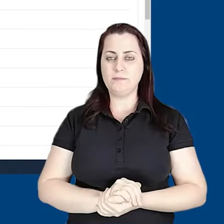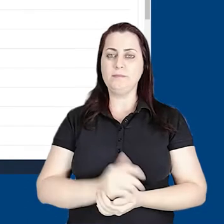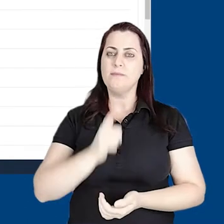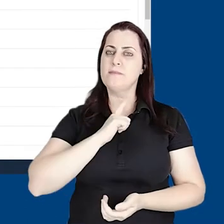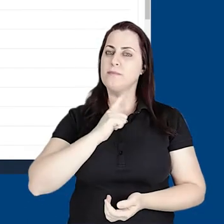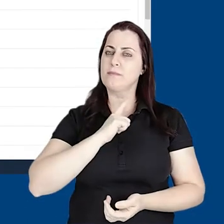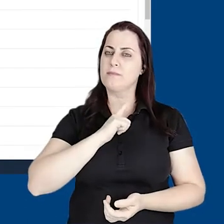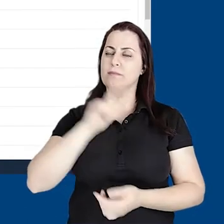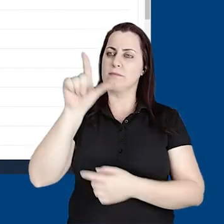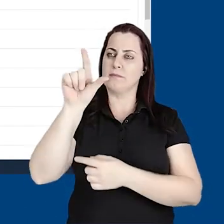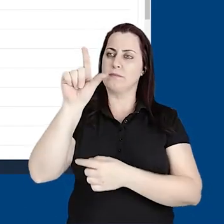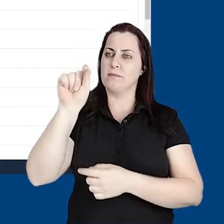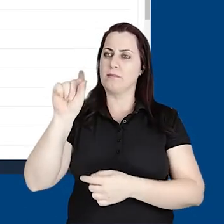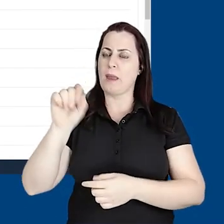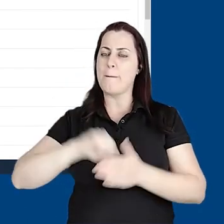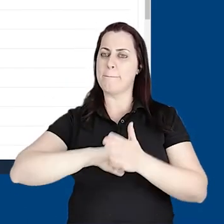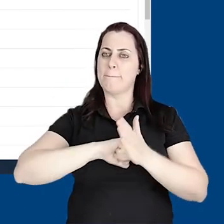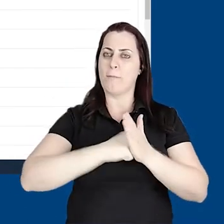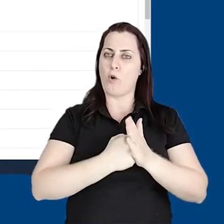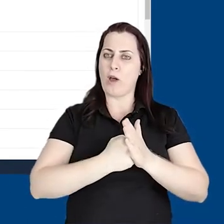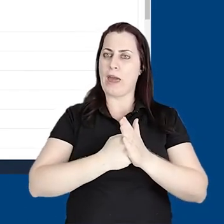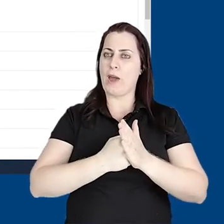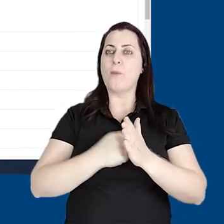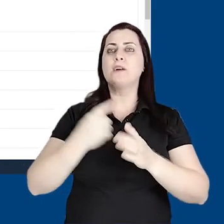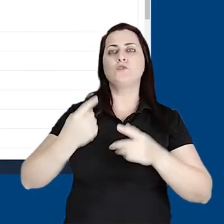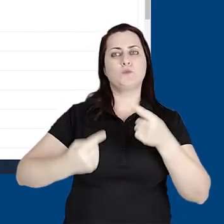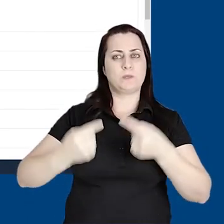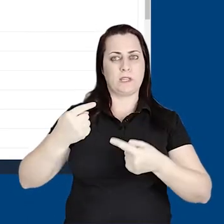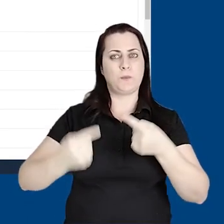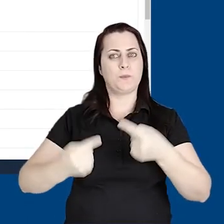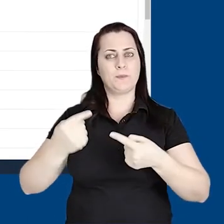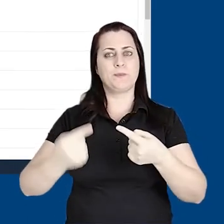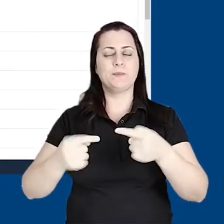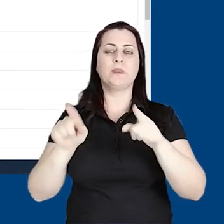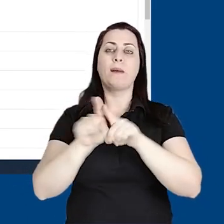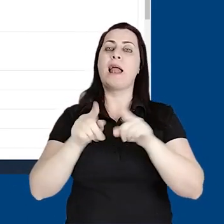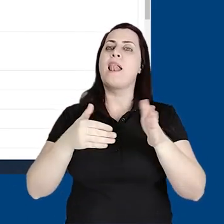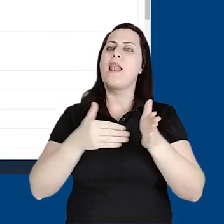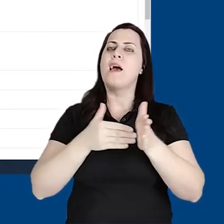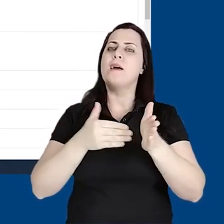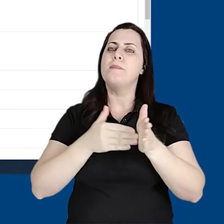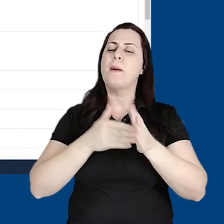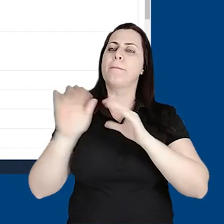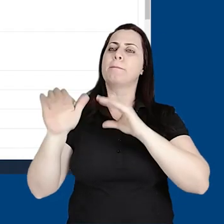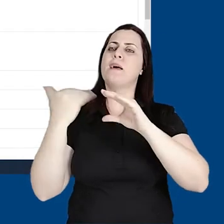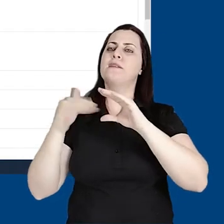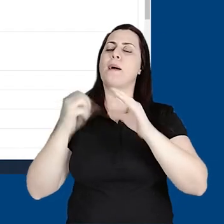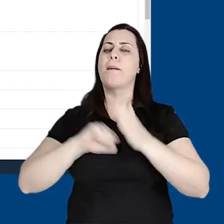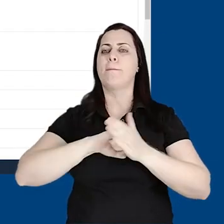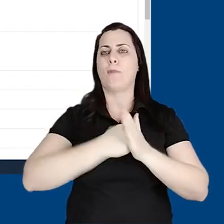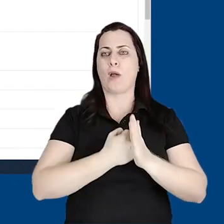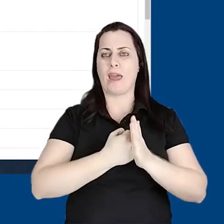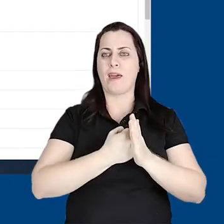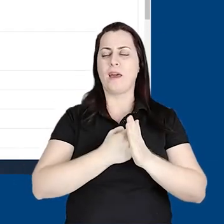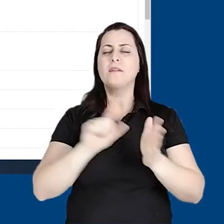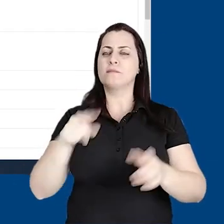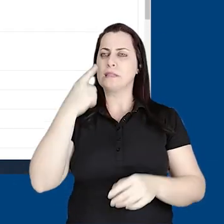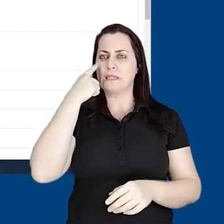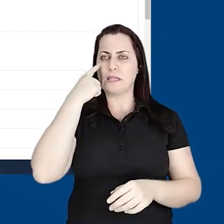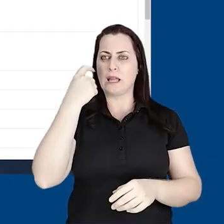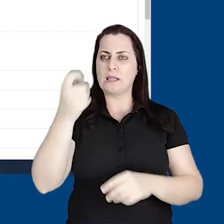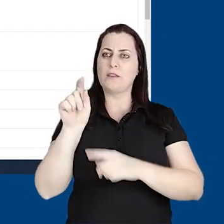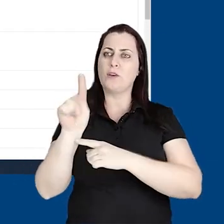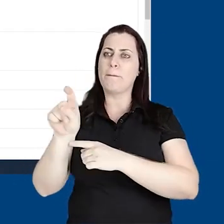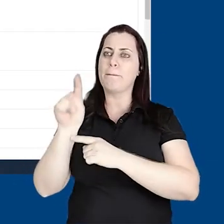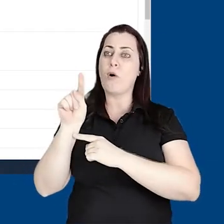Temos as opções de bloqueio em discussão e limites de mensagens para bloqueio. Isso seria